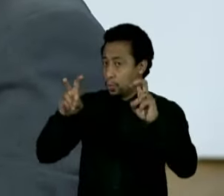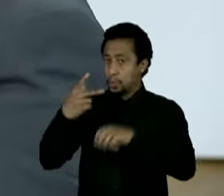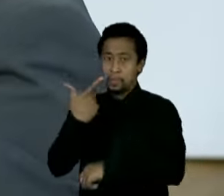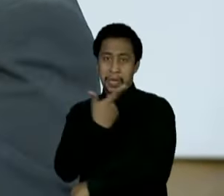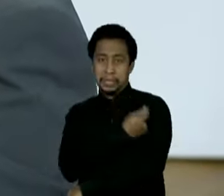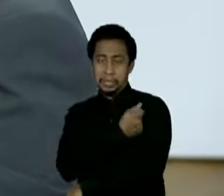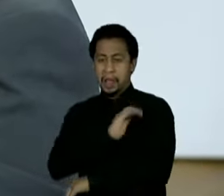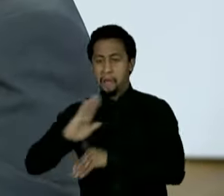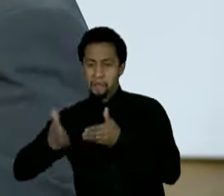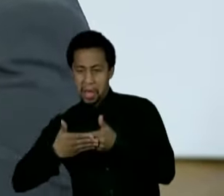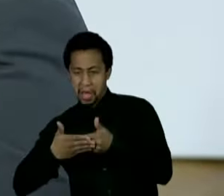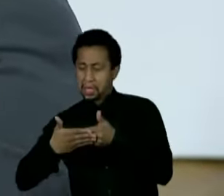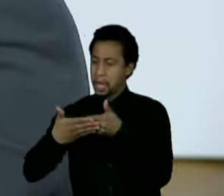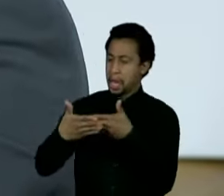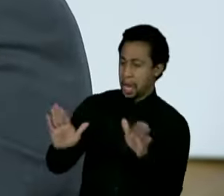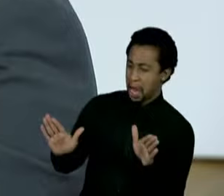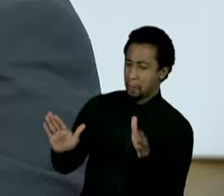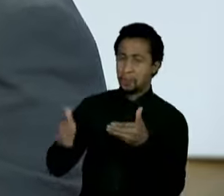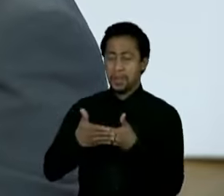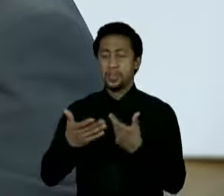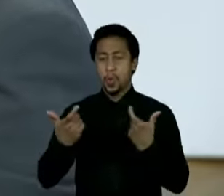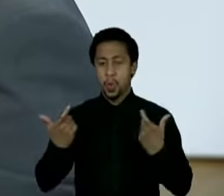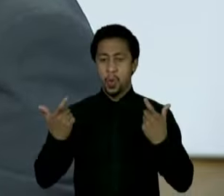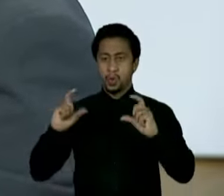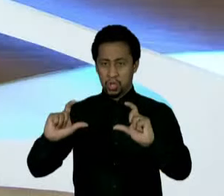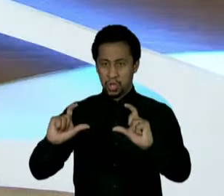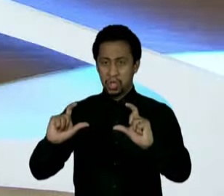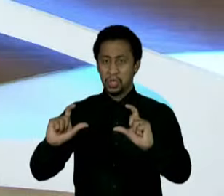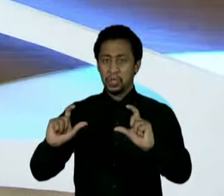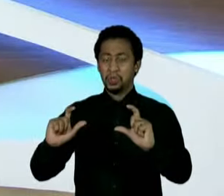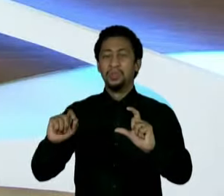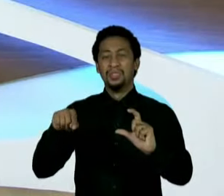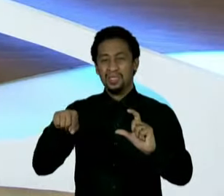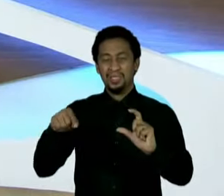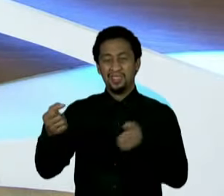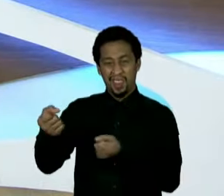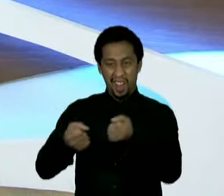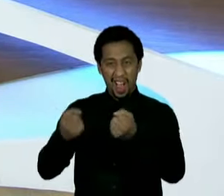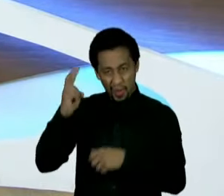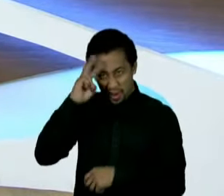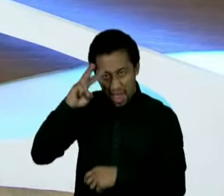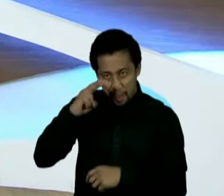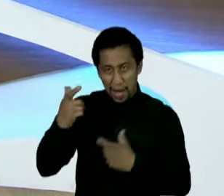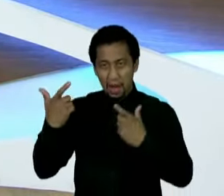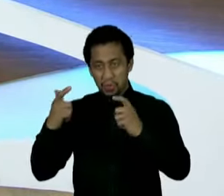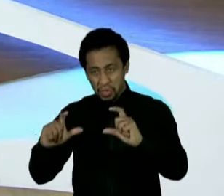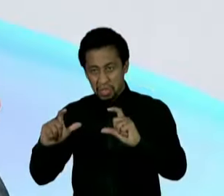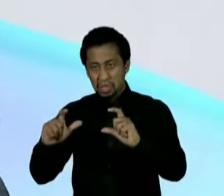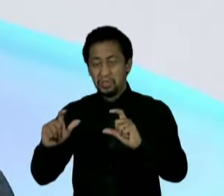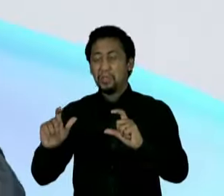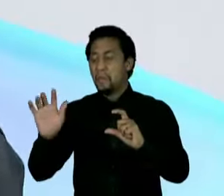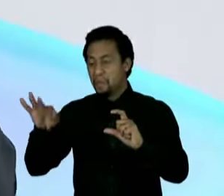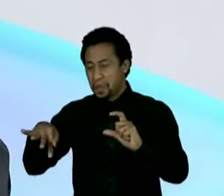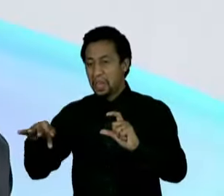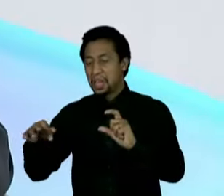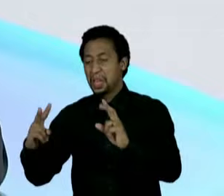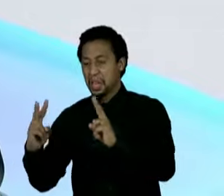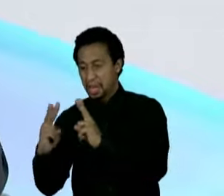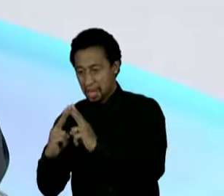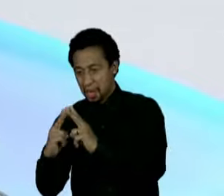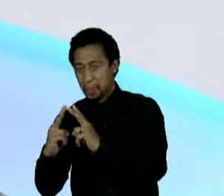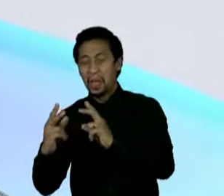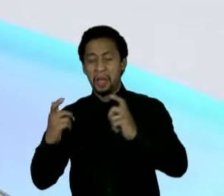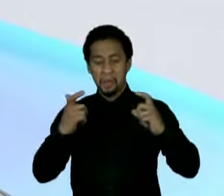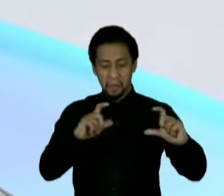fechamento, abre e fecha, rodízio de carro, lembra do rodízio? Eu me lembro que em fevereiro de 2020, quando já tinha